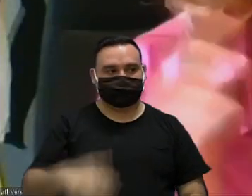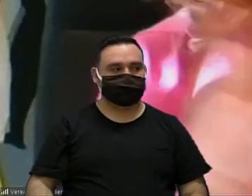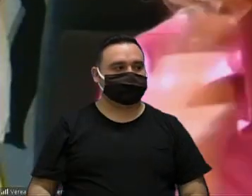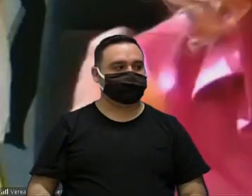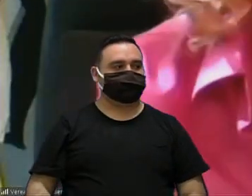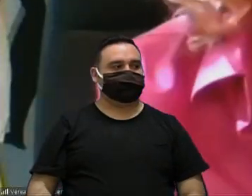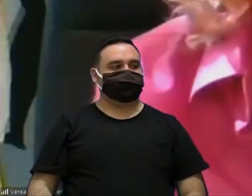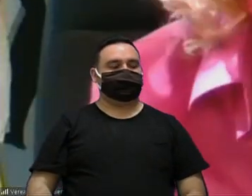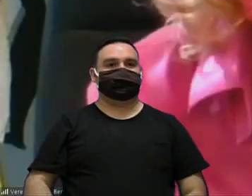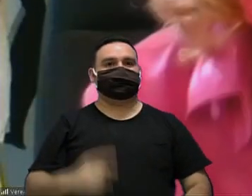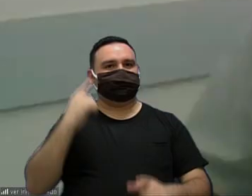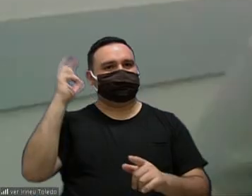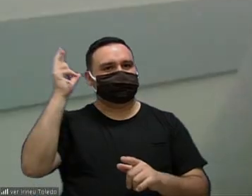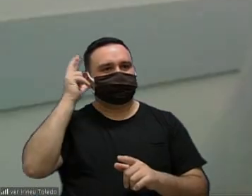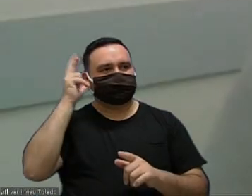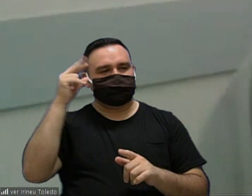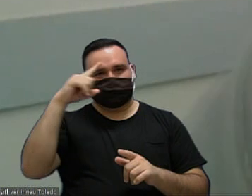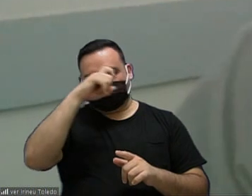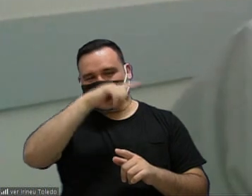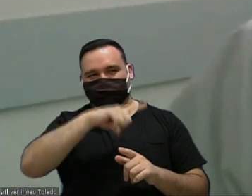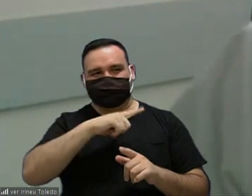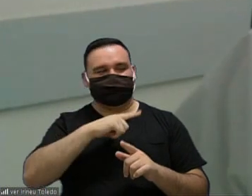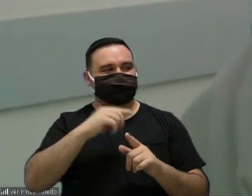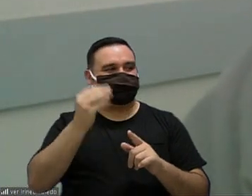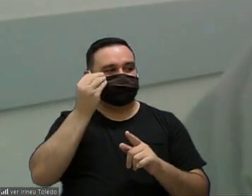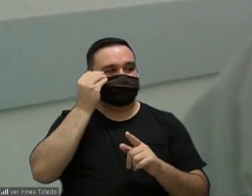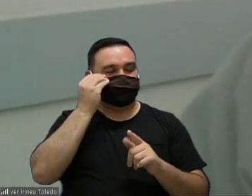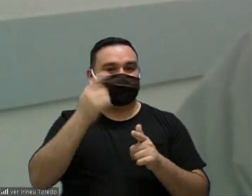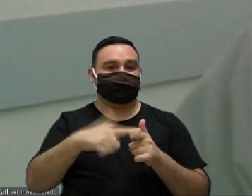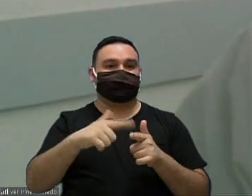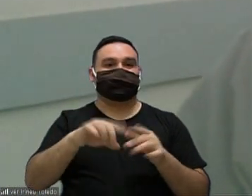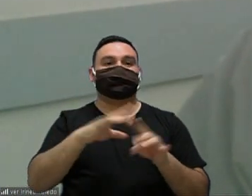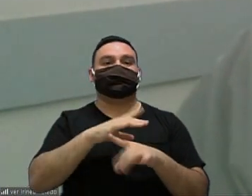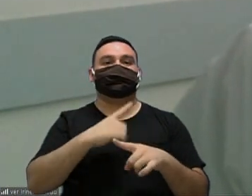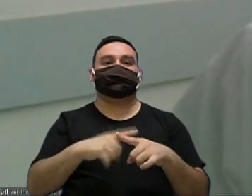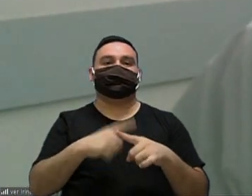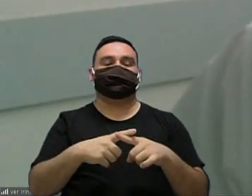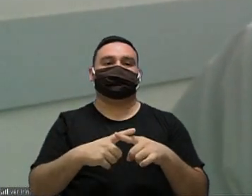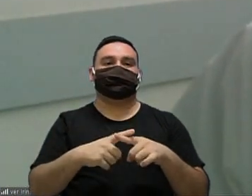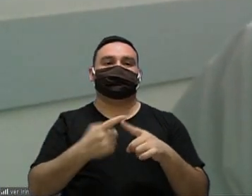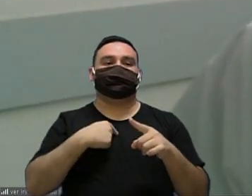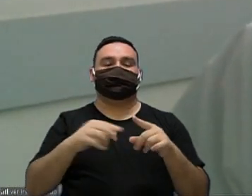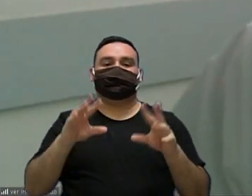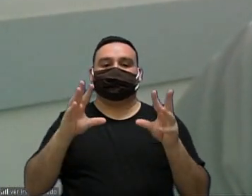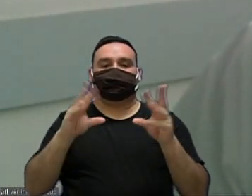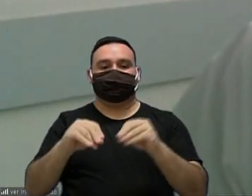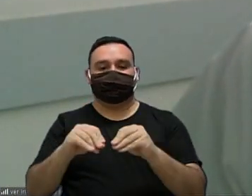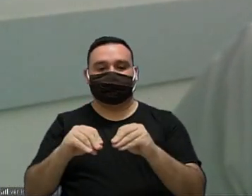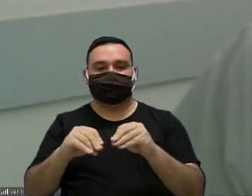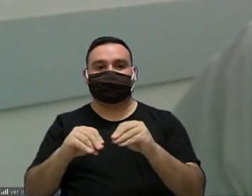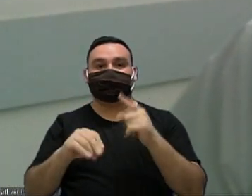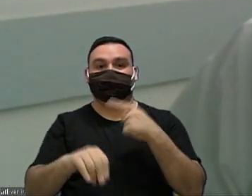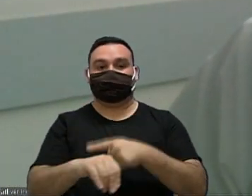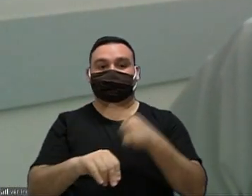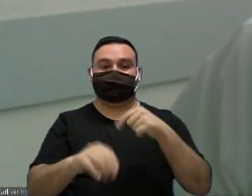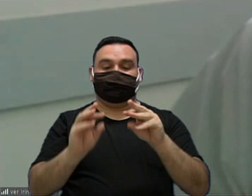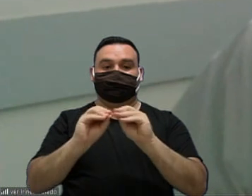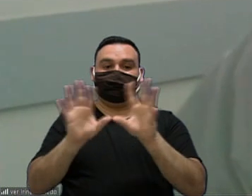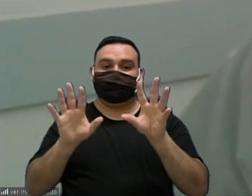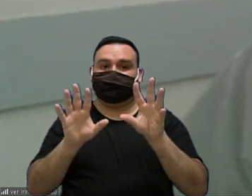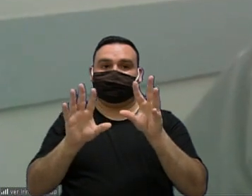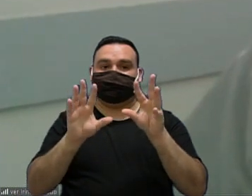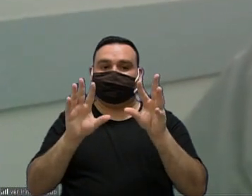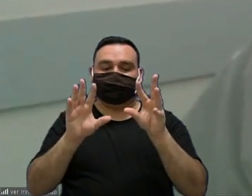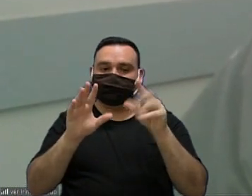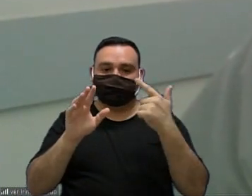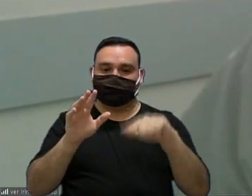desculpa desculpa eu estou tentando resolver aqui vereador porque eu fecho o meu microfone e na hora que eu vou abrir ele não